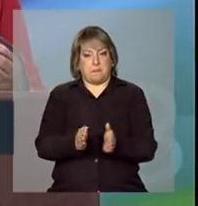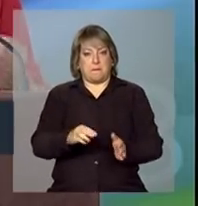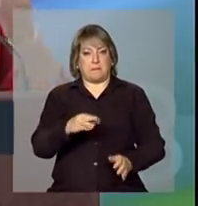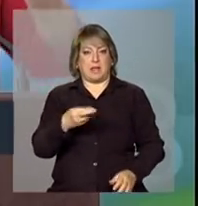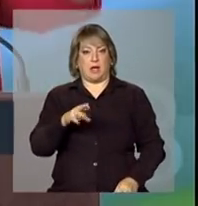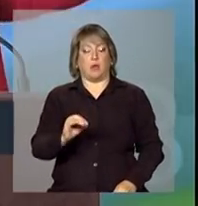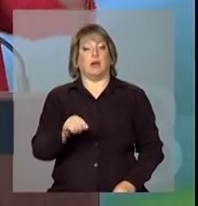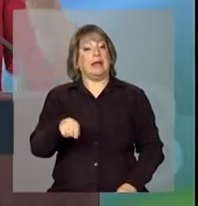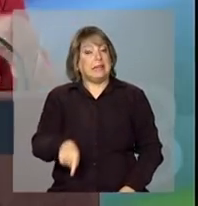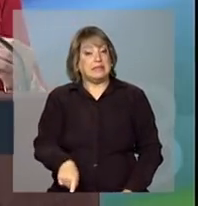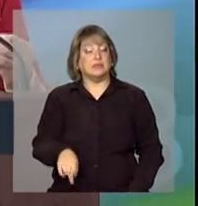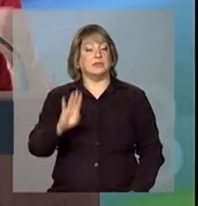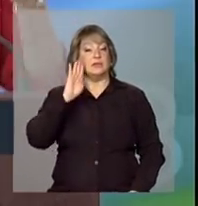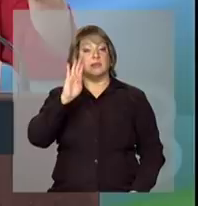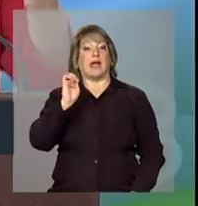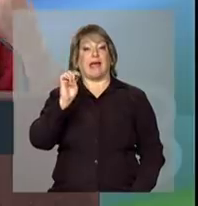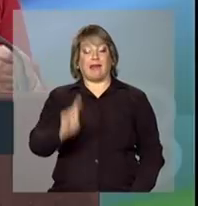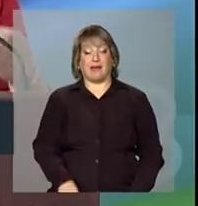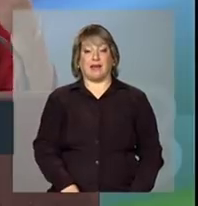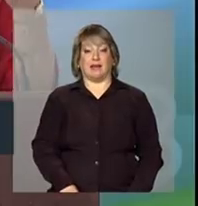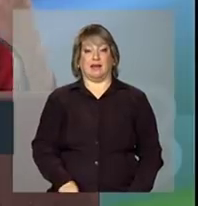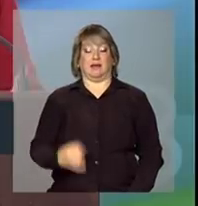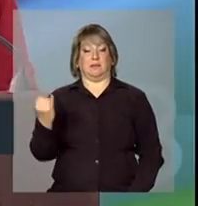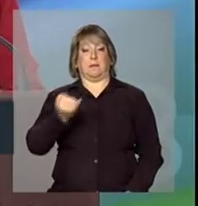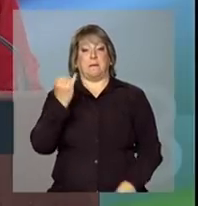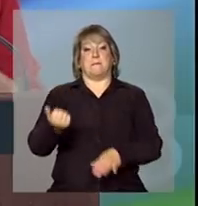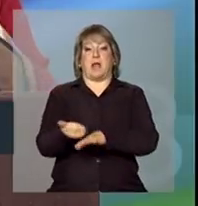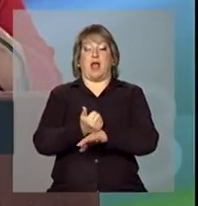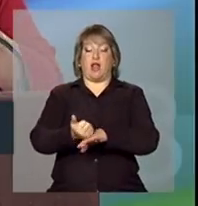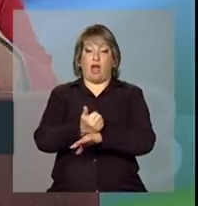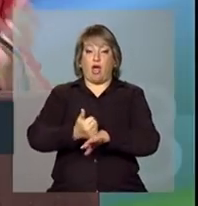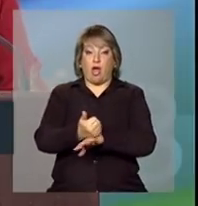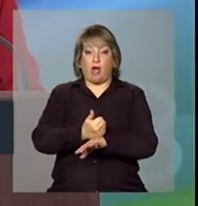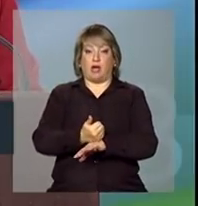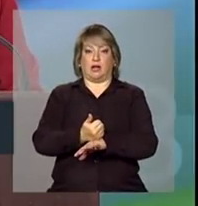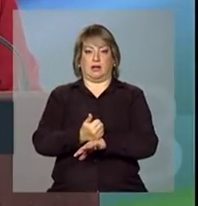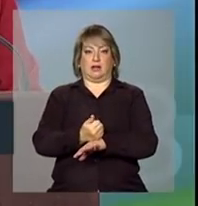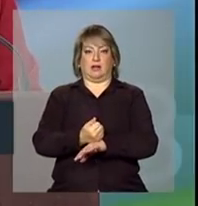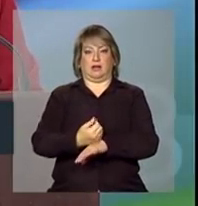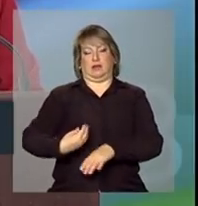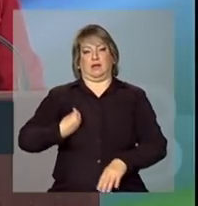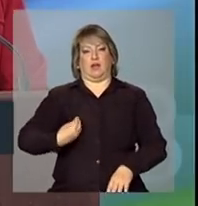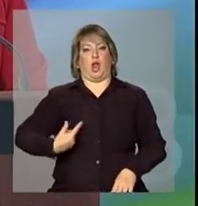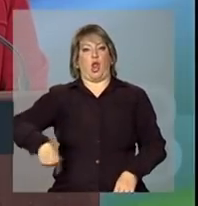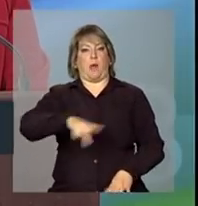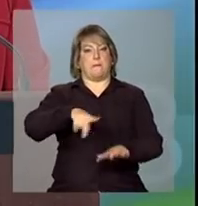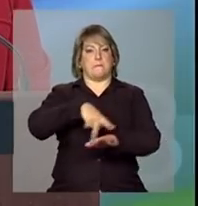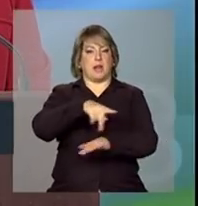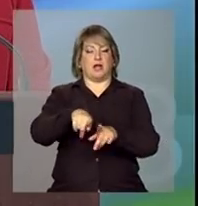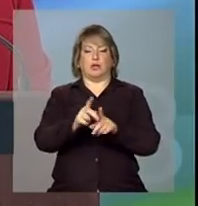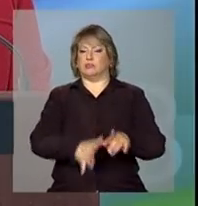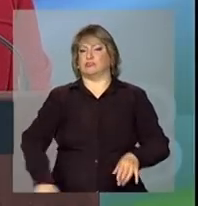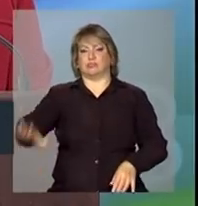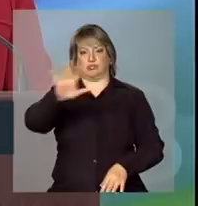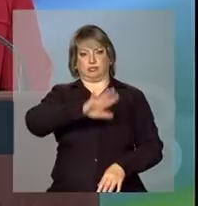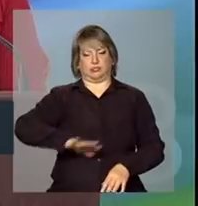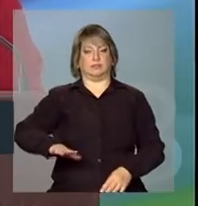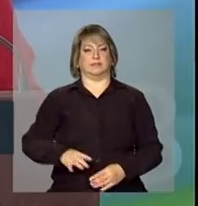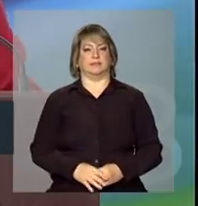algo que constitui e melhora as características do nosso país e da nossa nacionalidade.